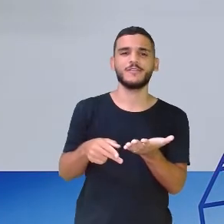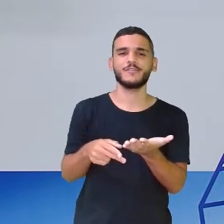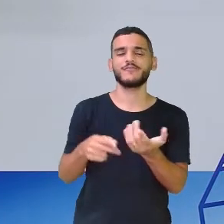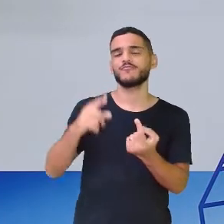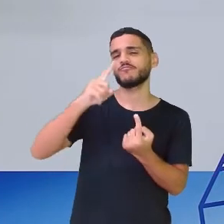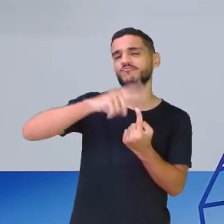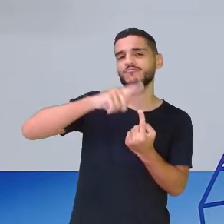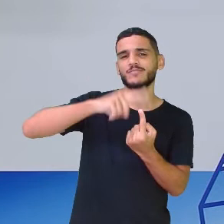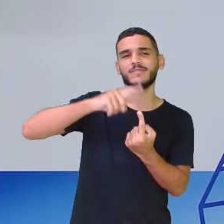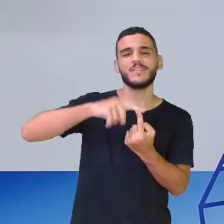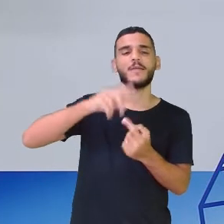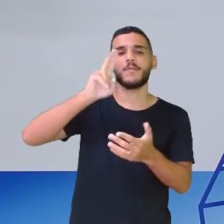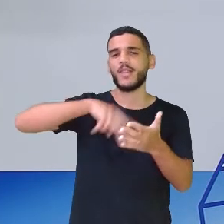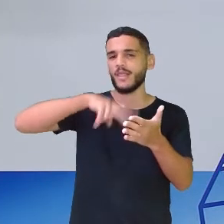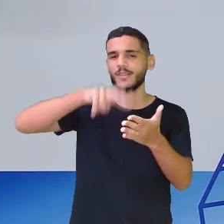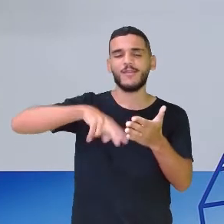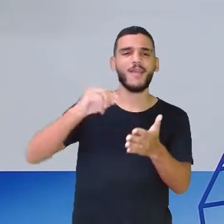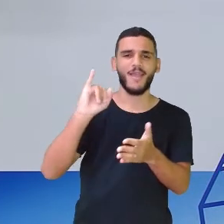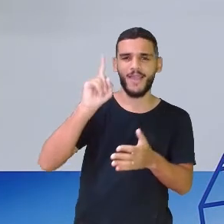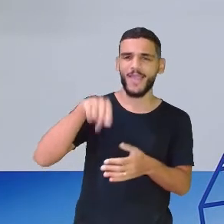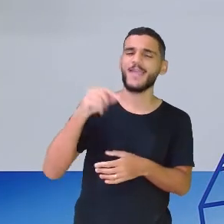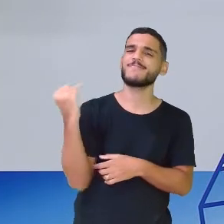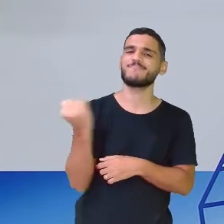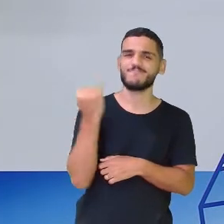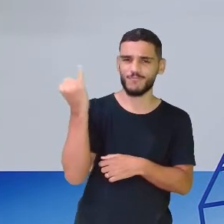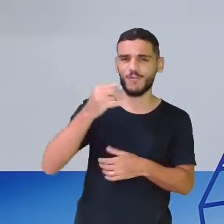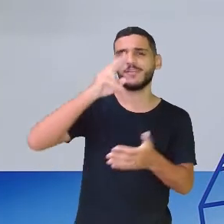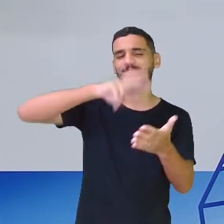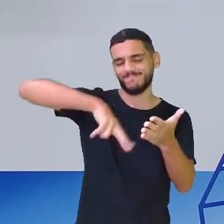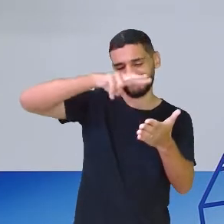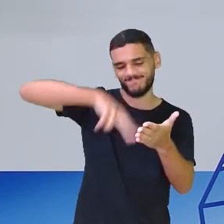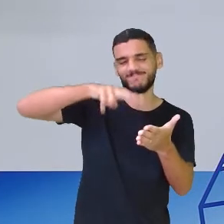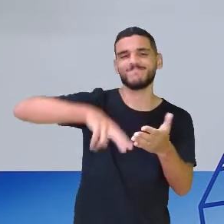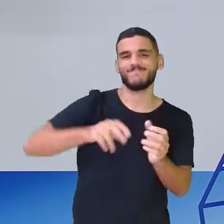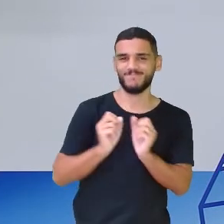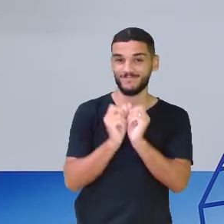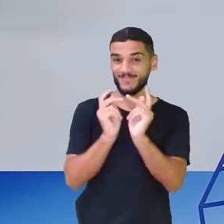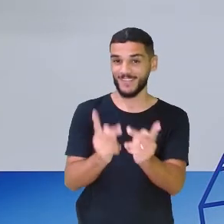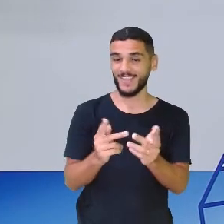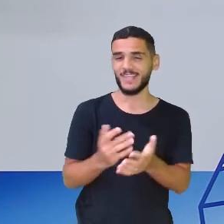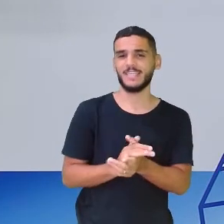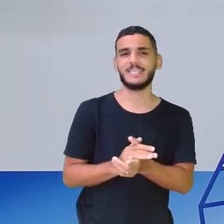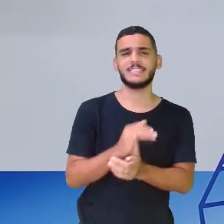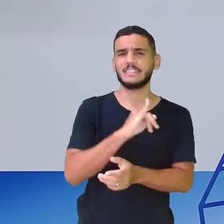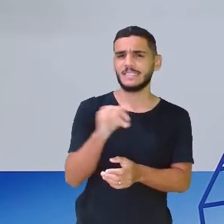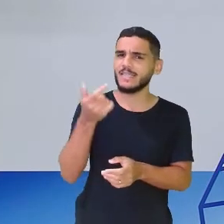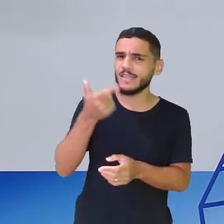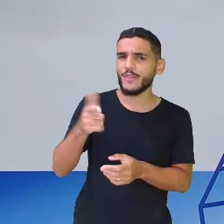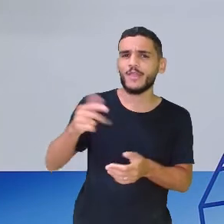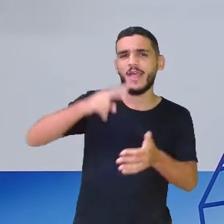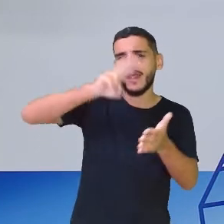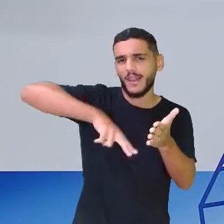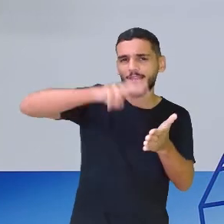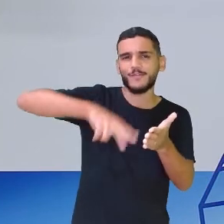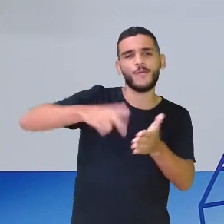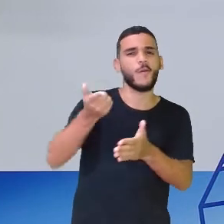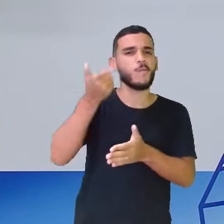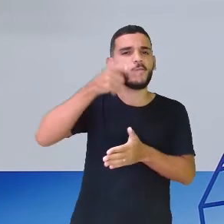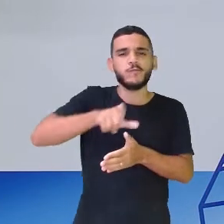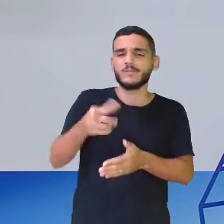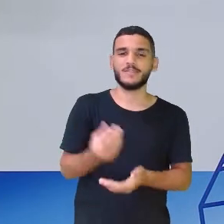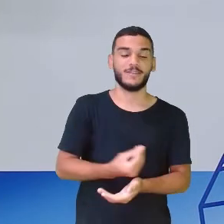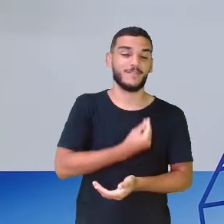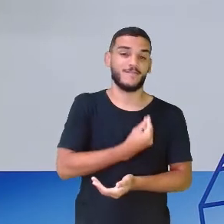leitura. Então, é bem importante a leitura. Sem a leitura, a gente já não consegue